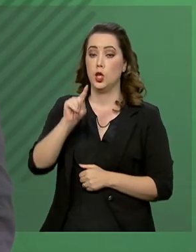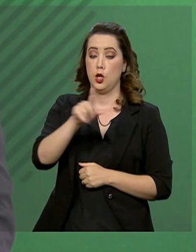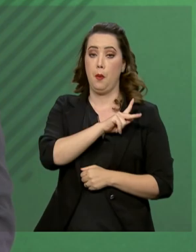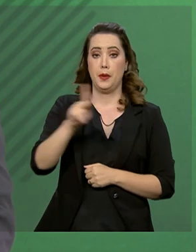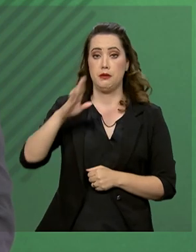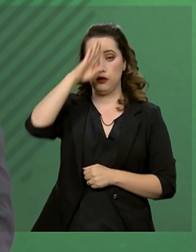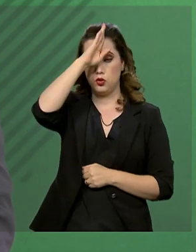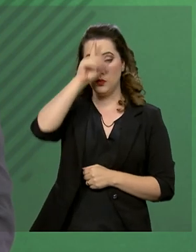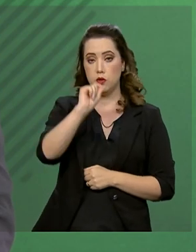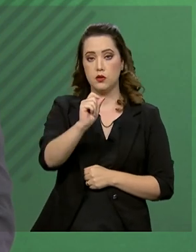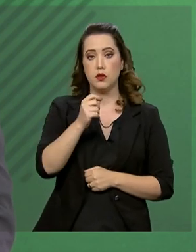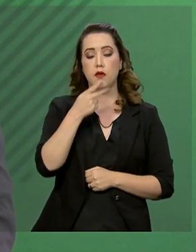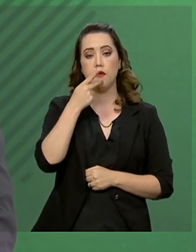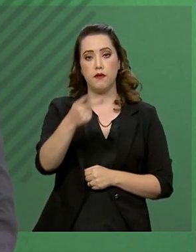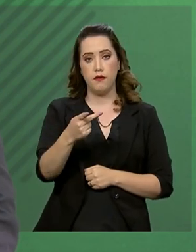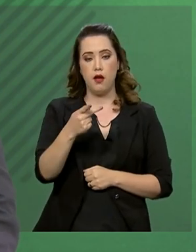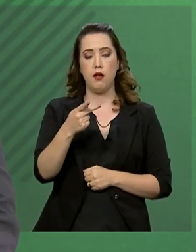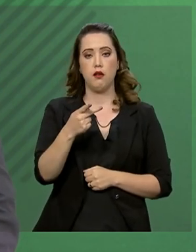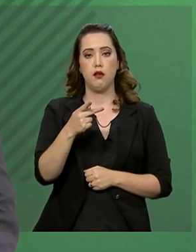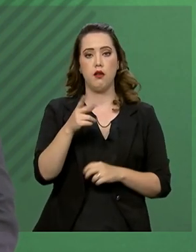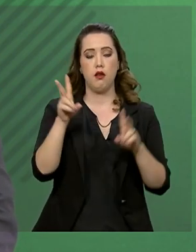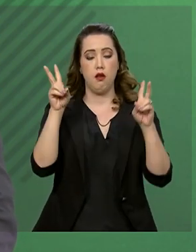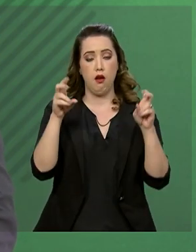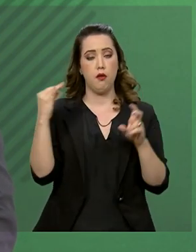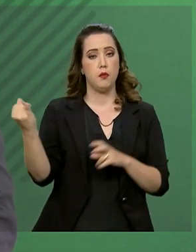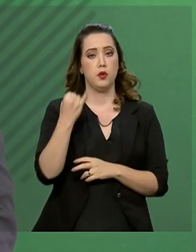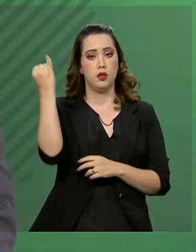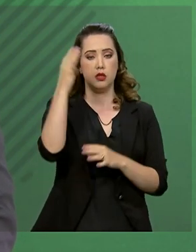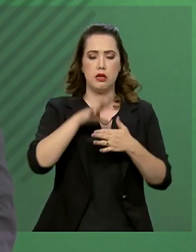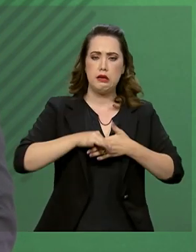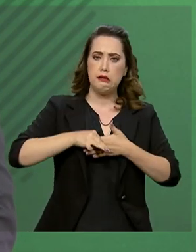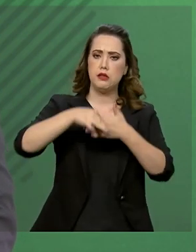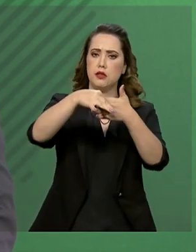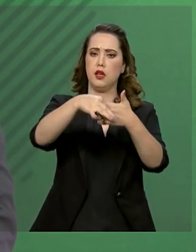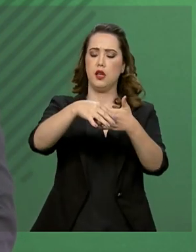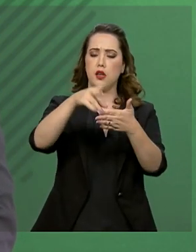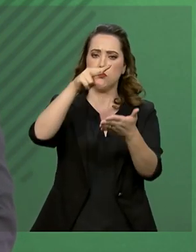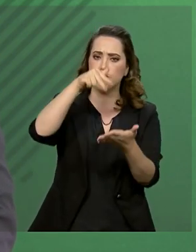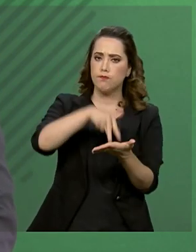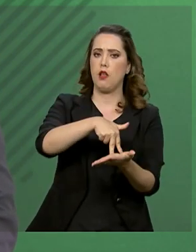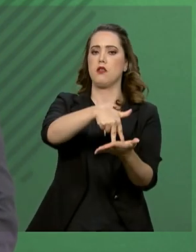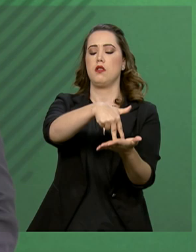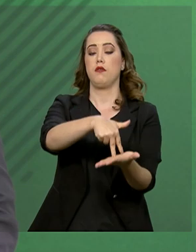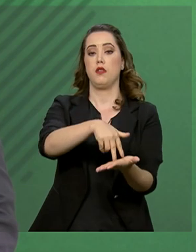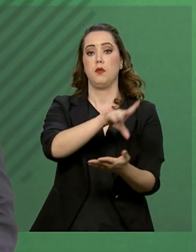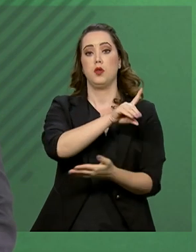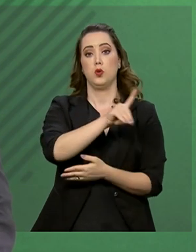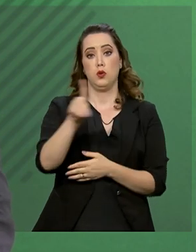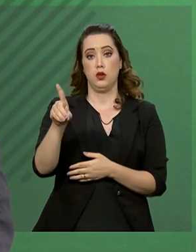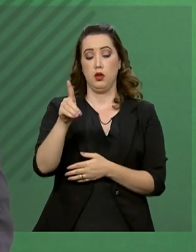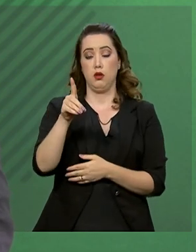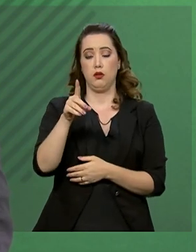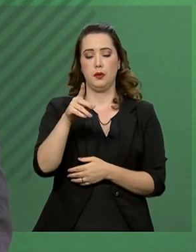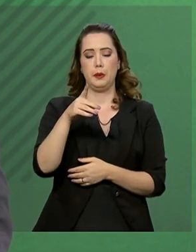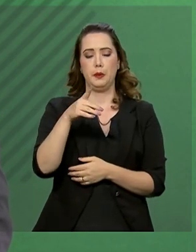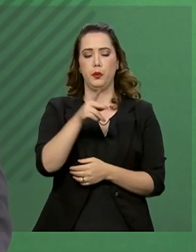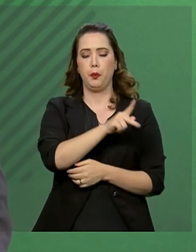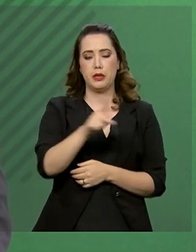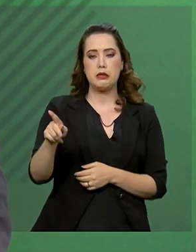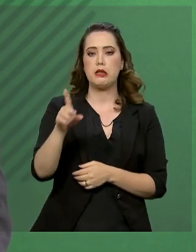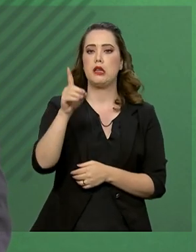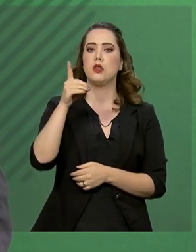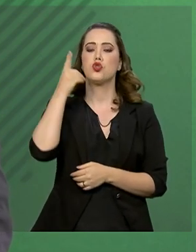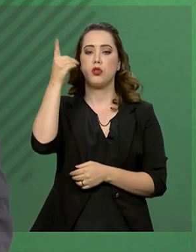Jair Bolsonaro gostaria de destacar a liderança e a condução firme do deputado Rodrigo Maia na questão